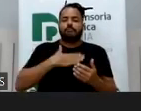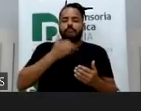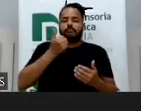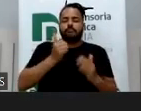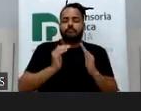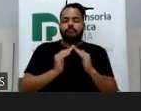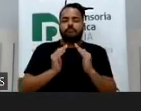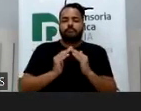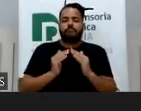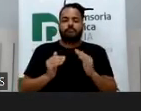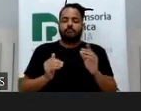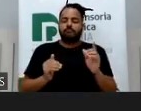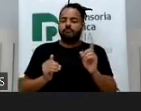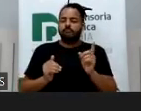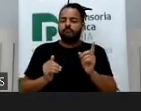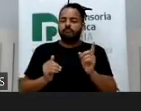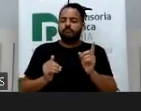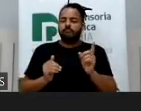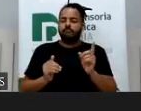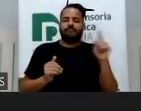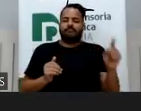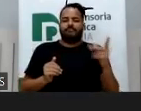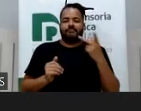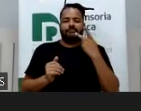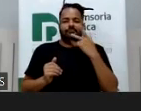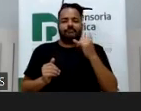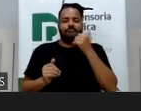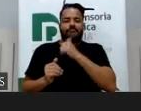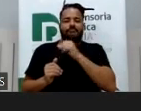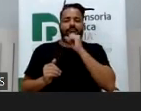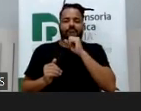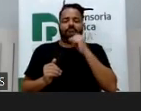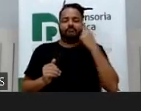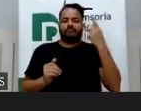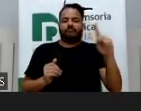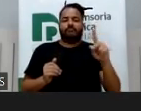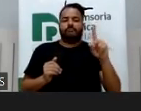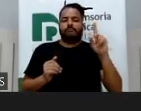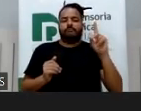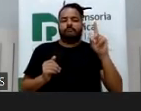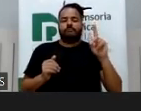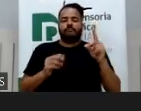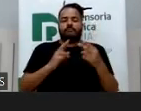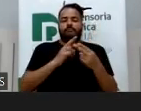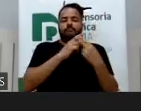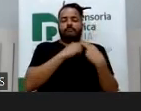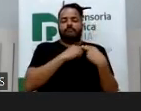deixo, mas na casa do pai ele diz que faz o que ele quiser ou na casa da mãe que quem manda é ele ou ela.